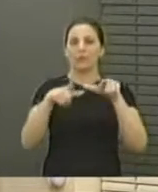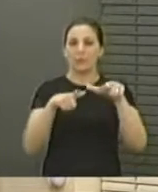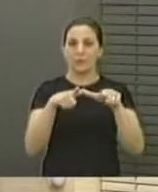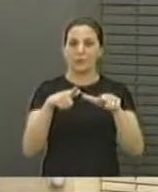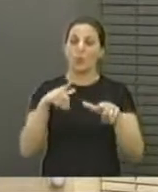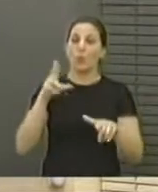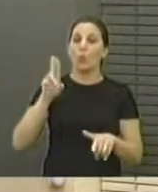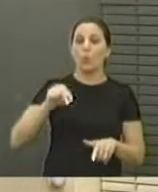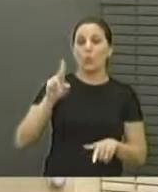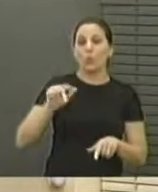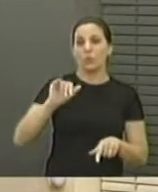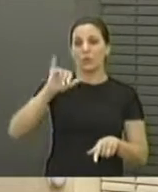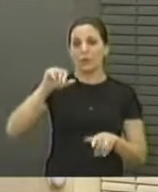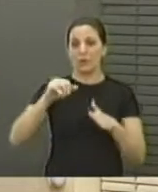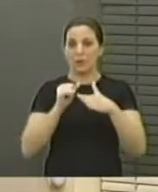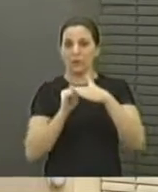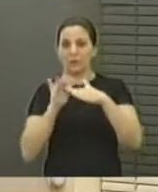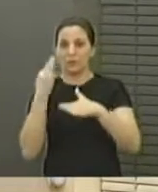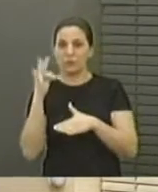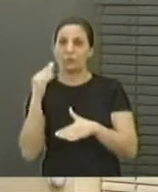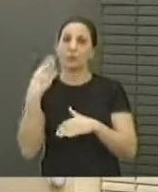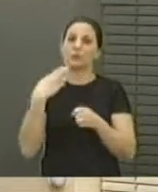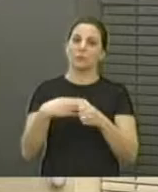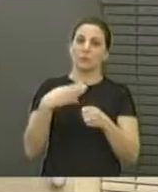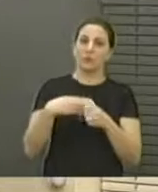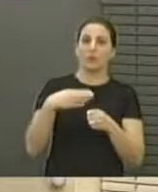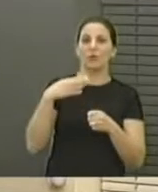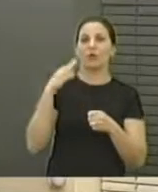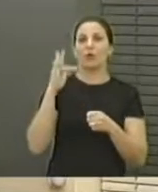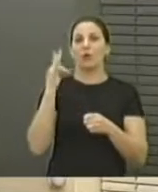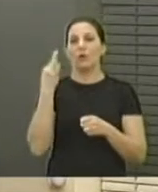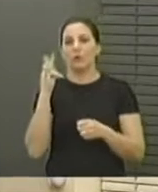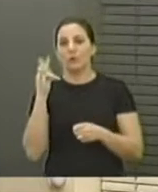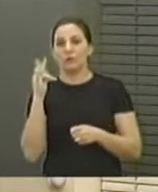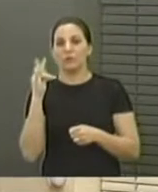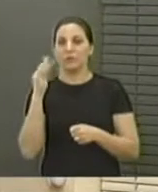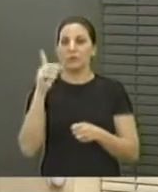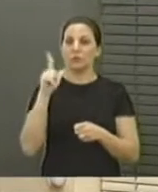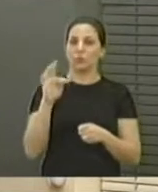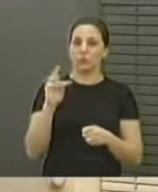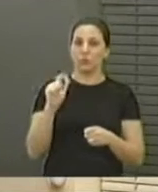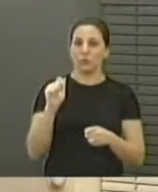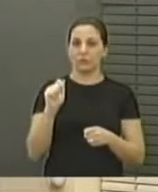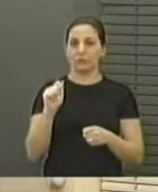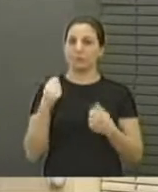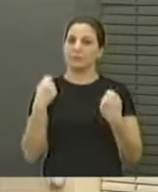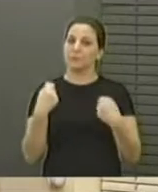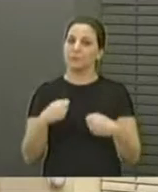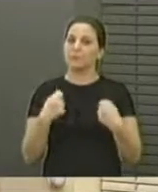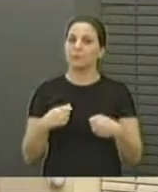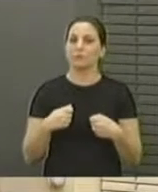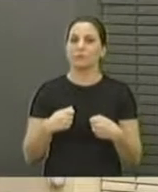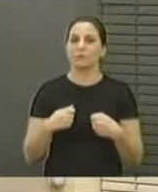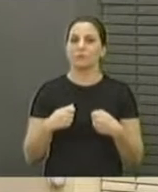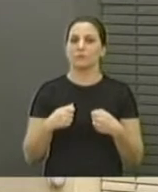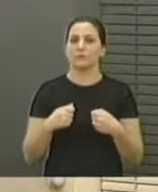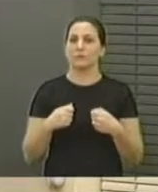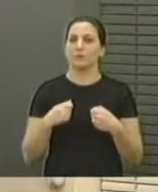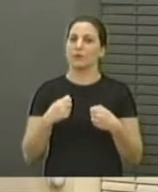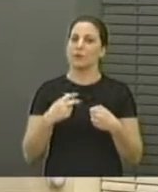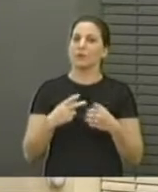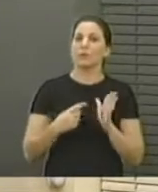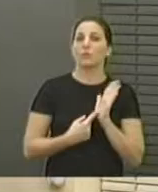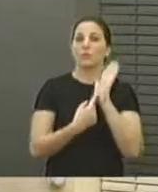a fundação municipal, a fungota mais conhecida, a fungota, pode deixar de prestar